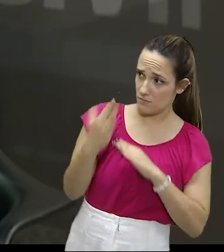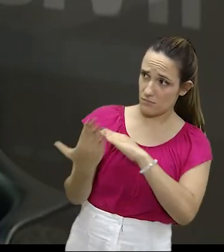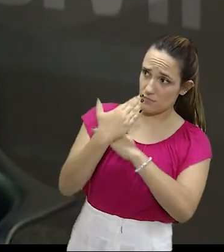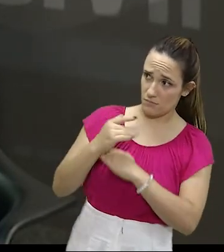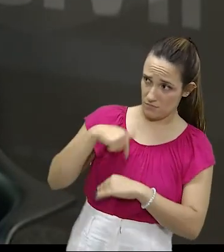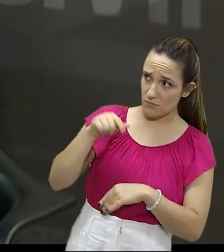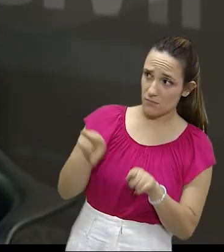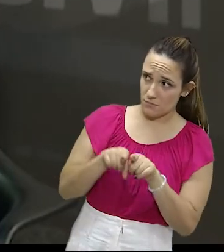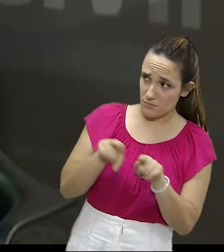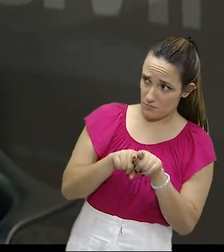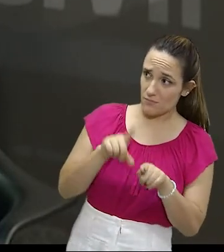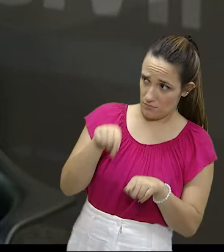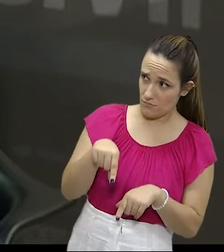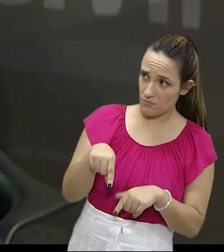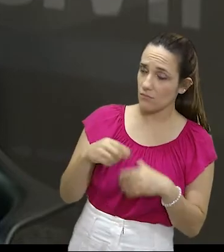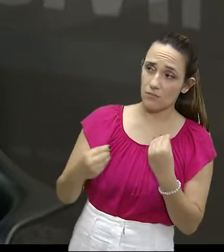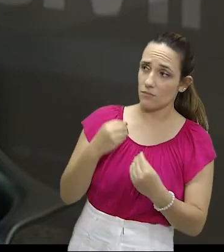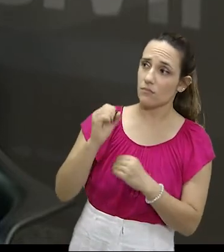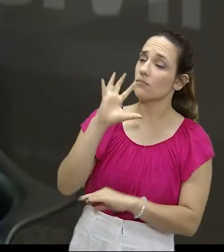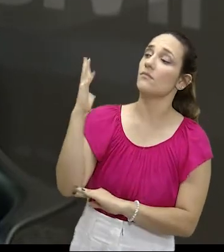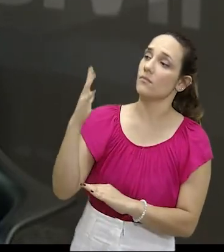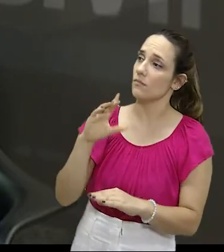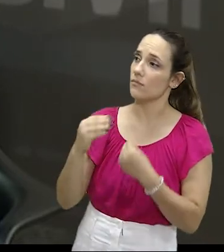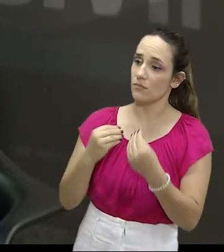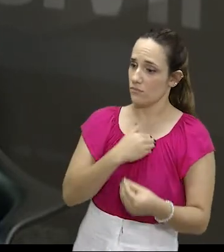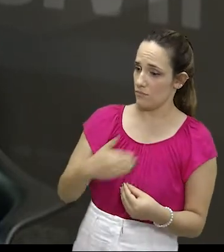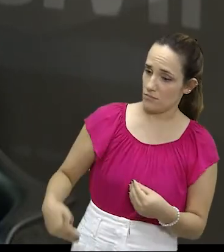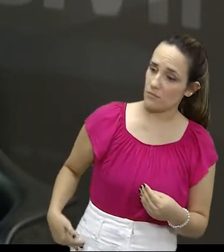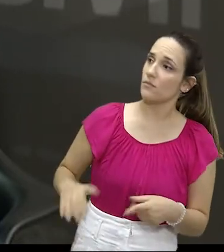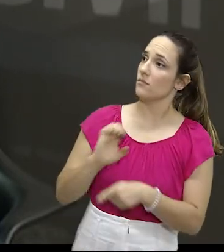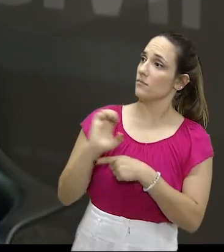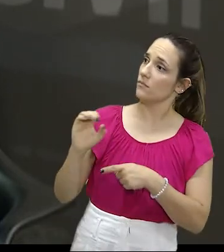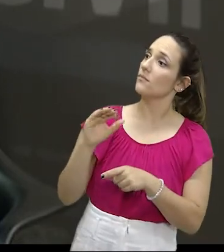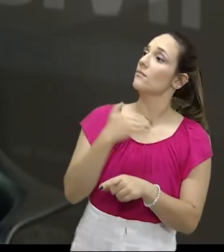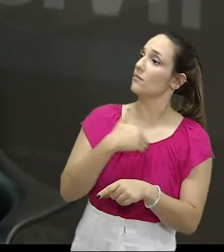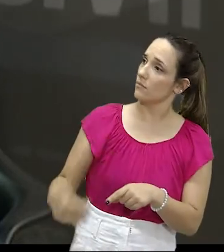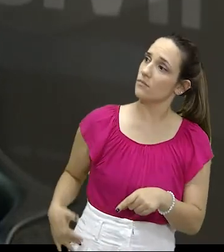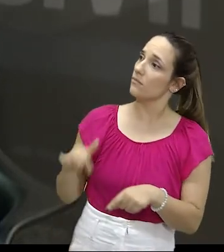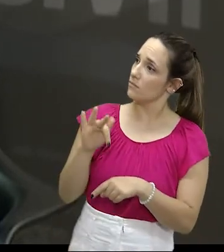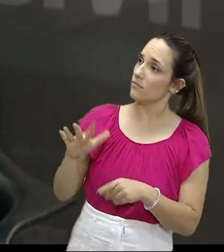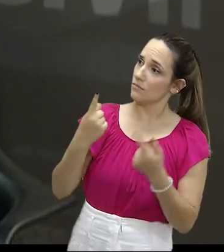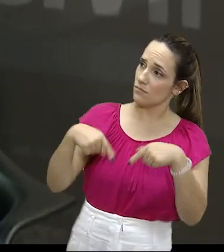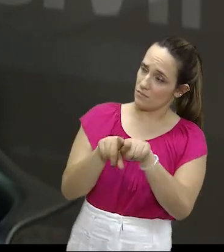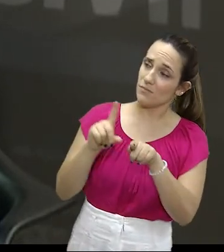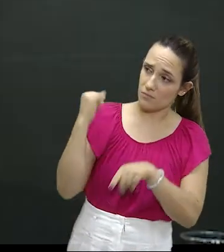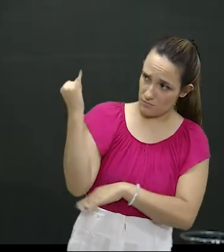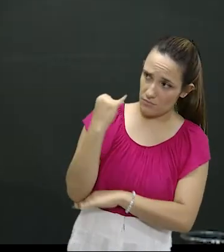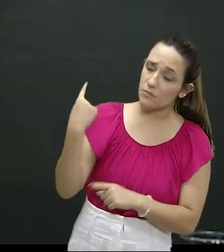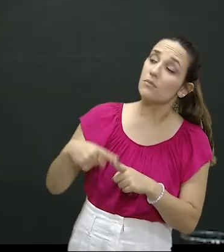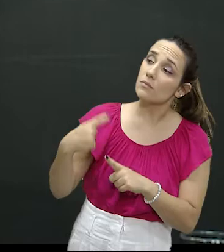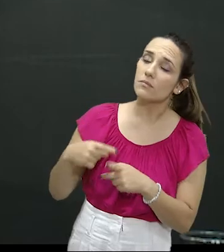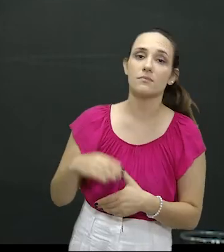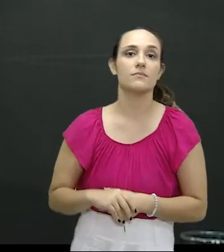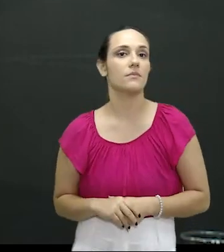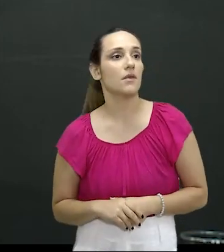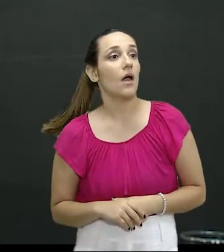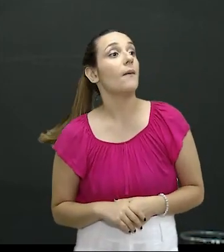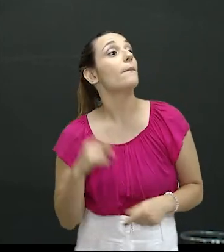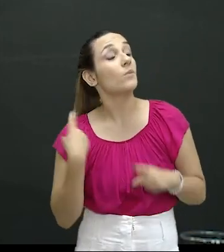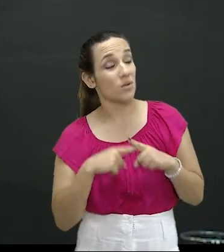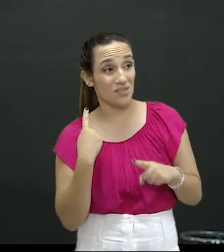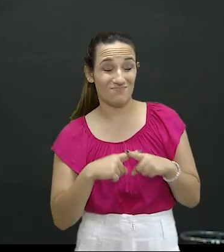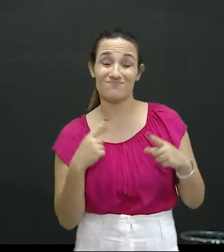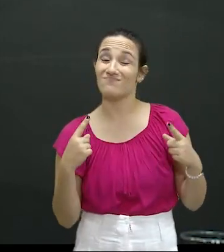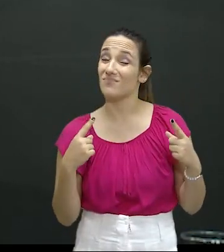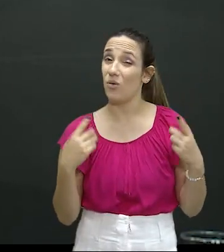segurança pública nas fronteiras, né? Qual a importância desse investimento e parceria dos dois? Essa suma importância. Hoje nós